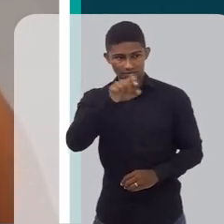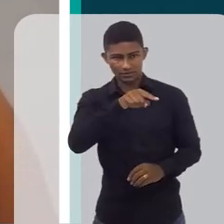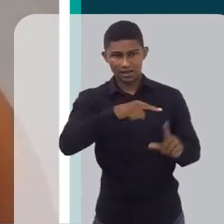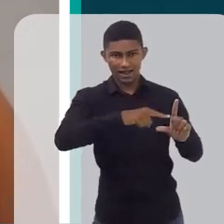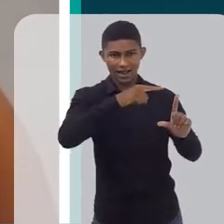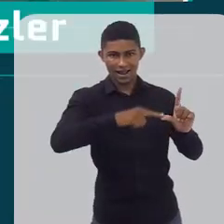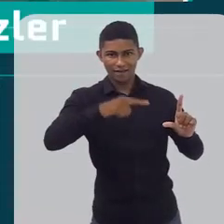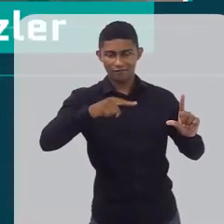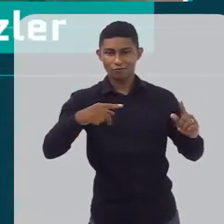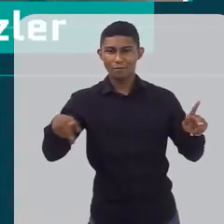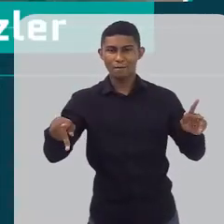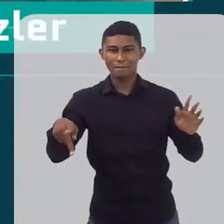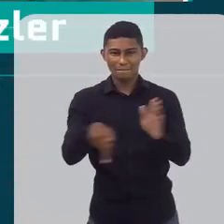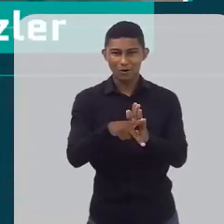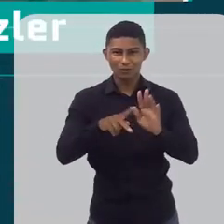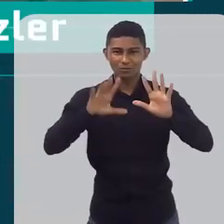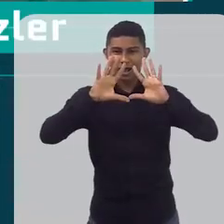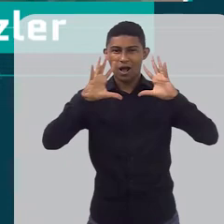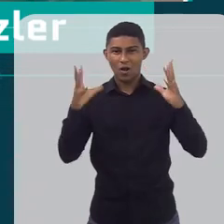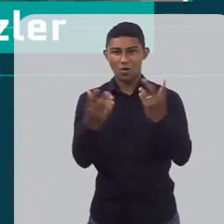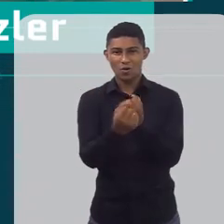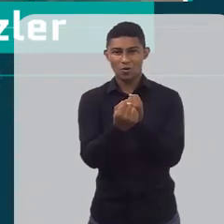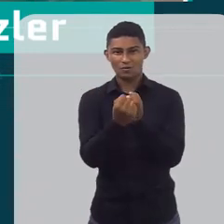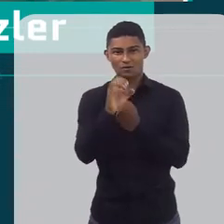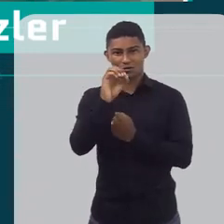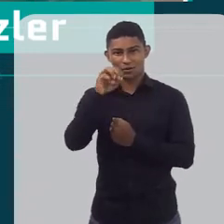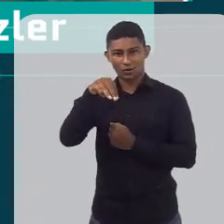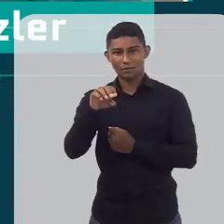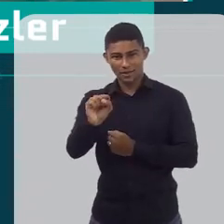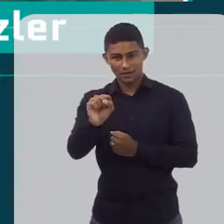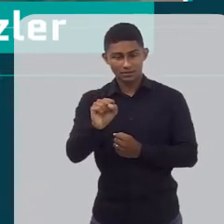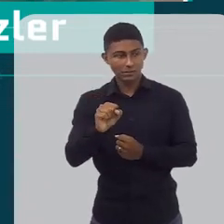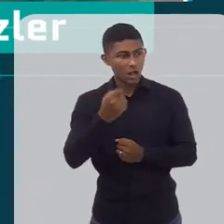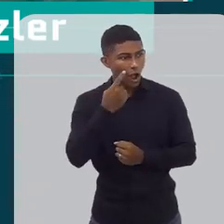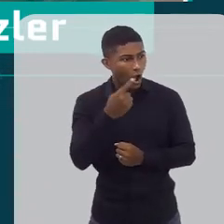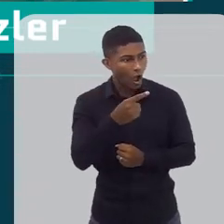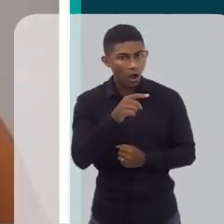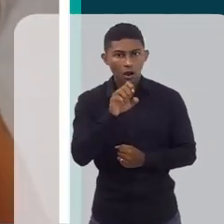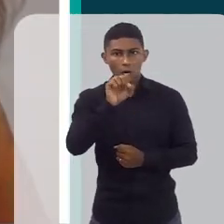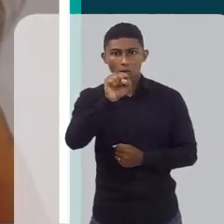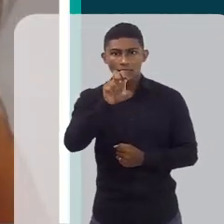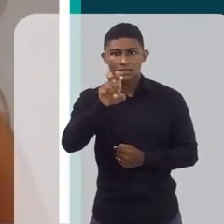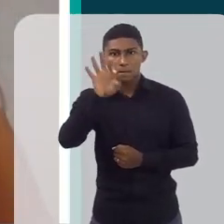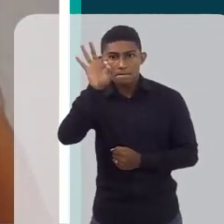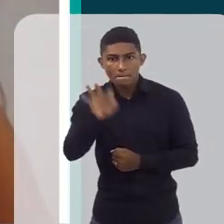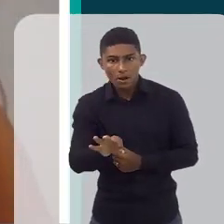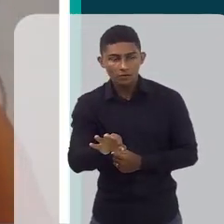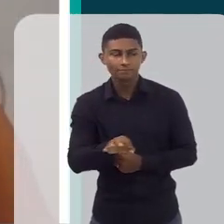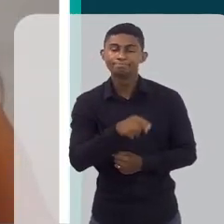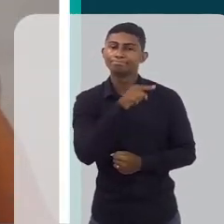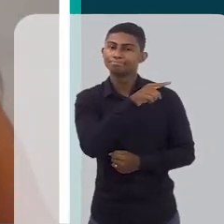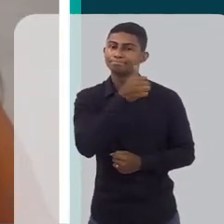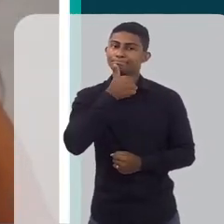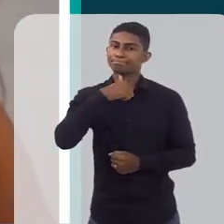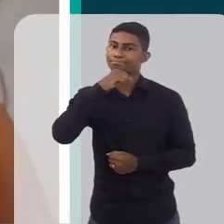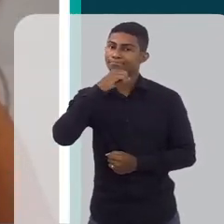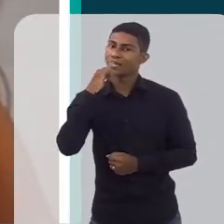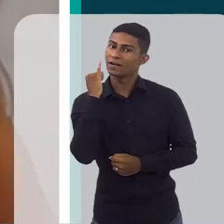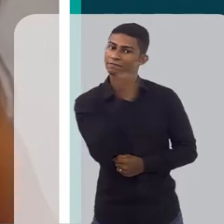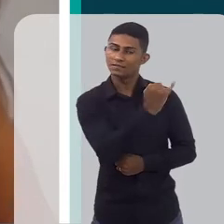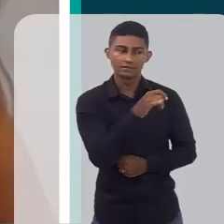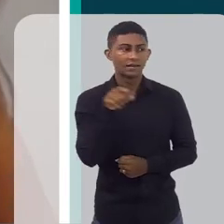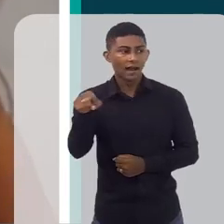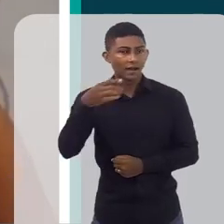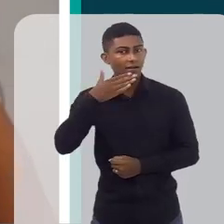gráfico da OMS, nós já podemos alertar essa mãe que essa criança está caminhando e está chegando no